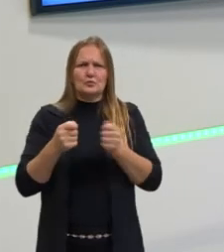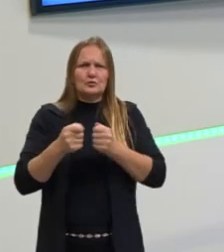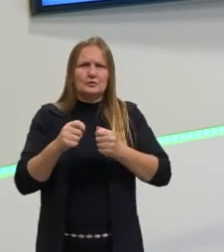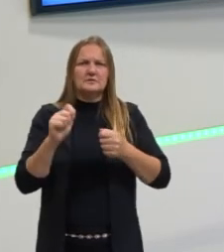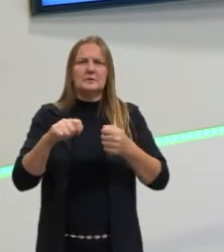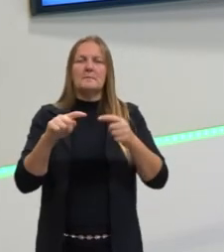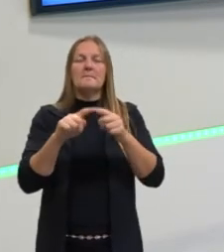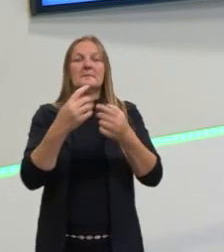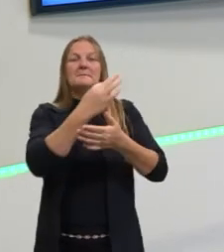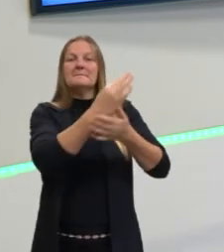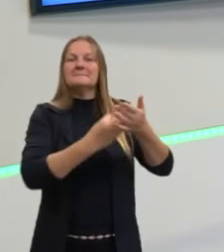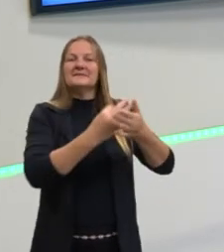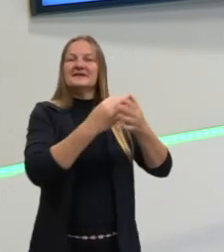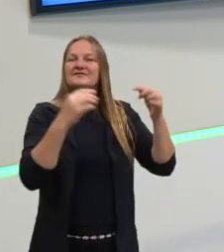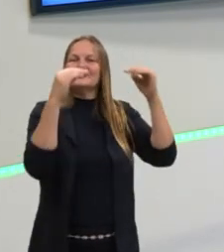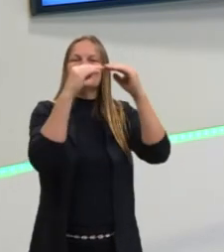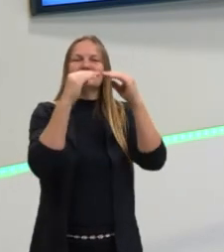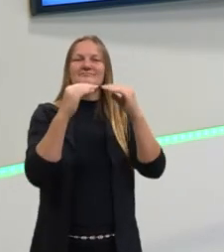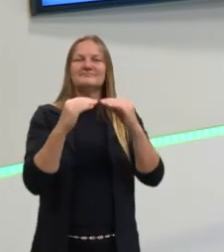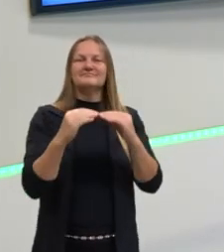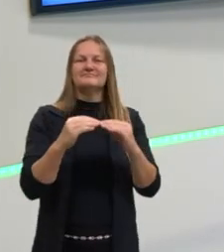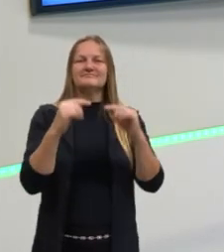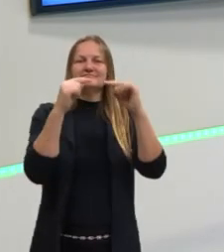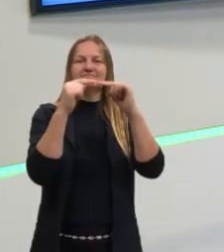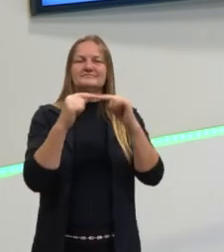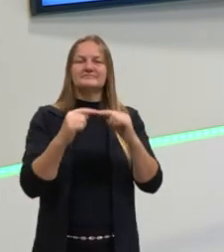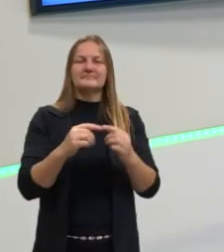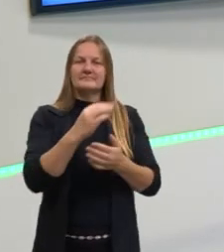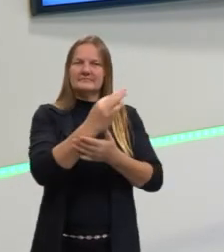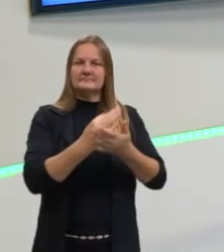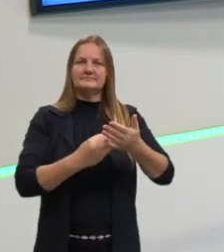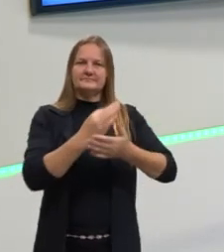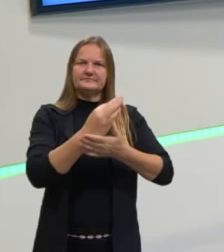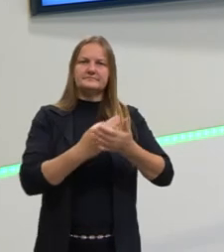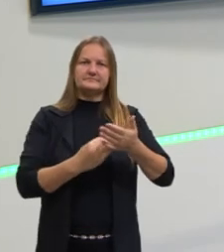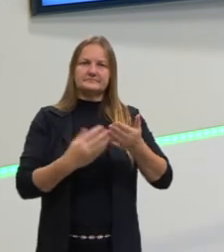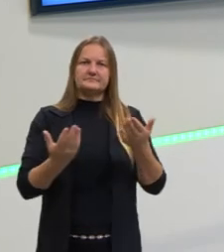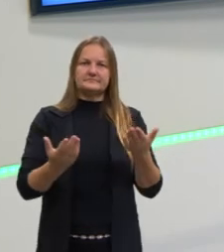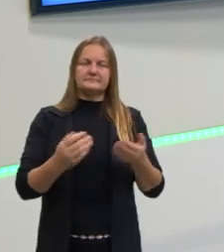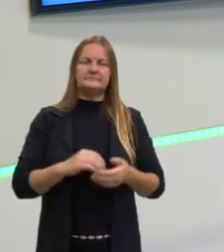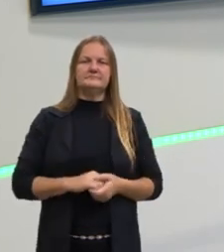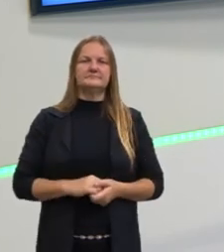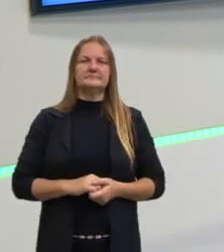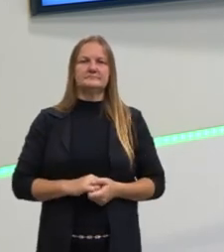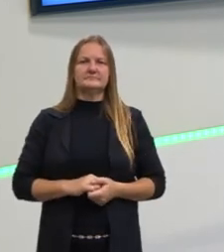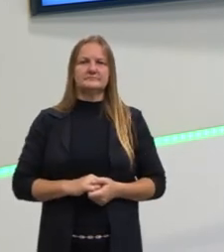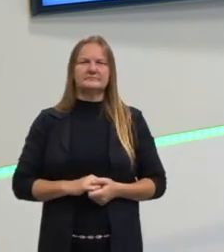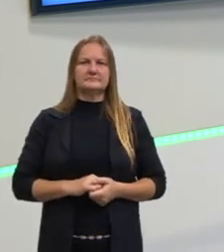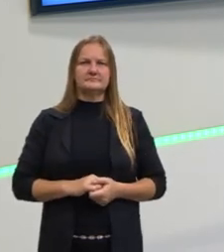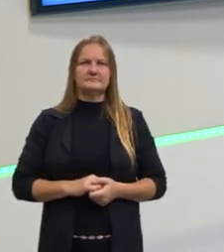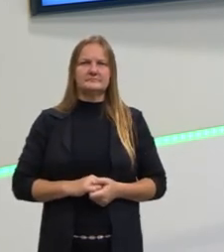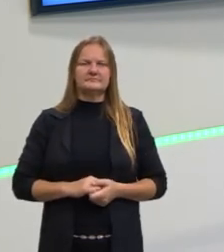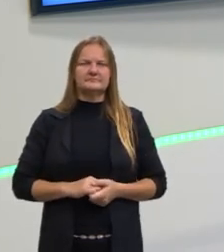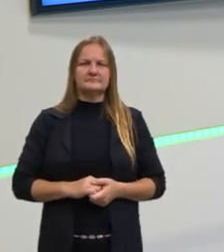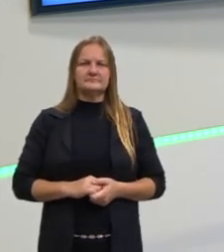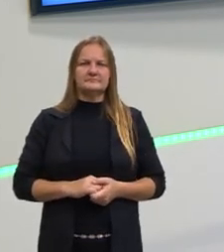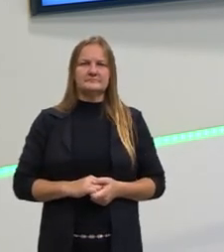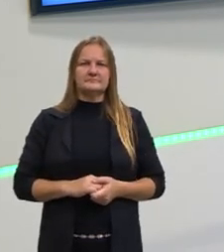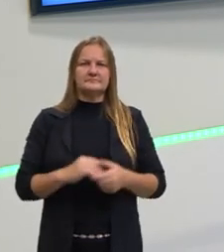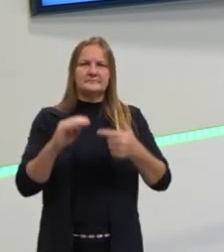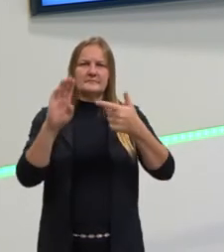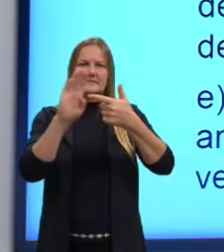dessa poluição ambiental, mas não está associada ao que diz na situação exposta do texto,